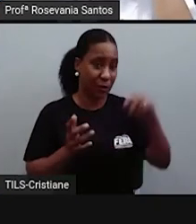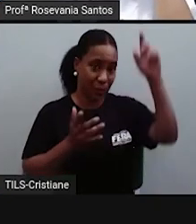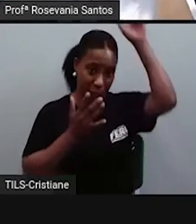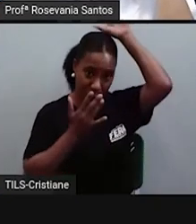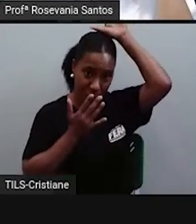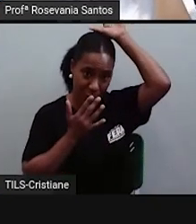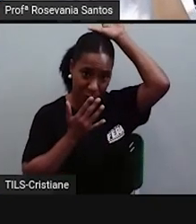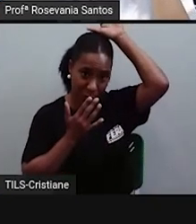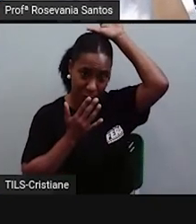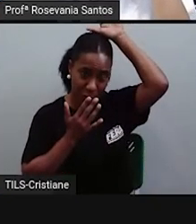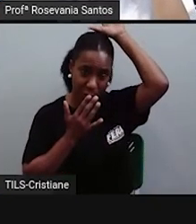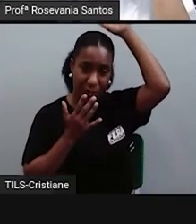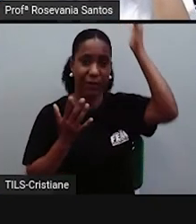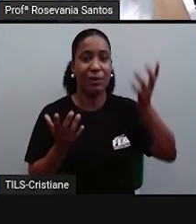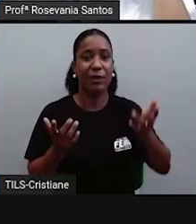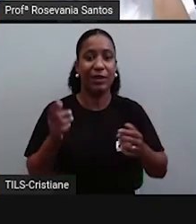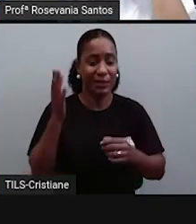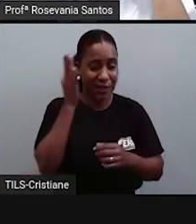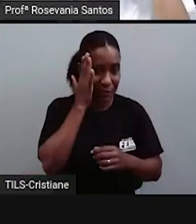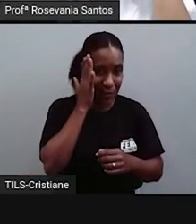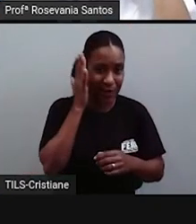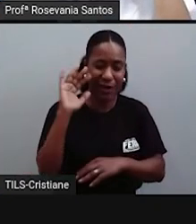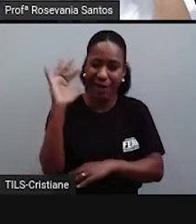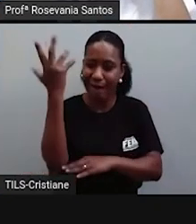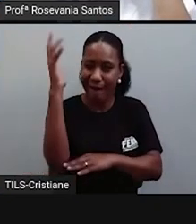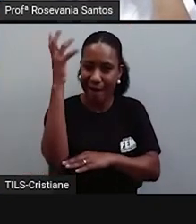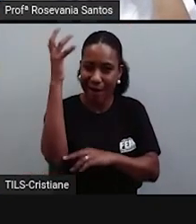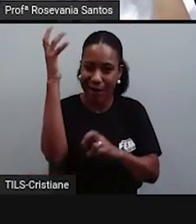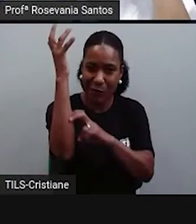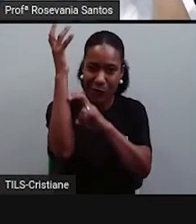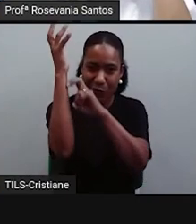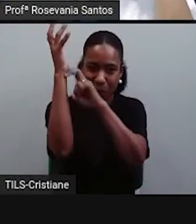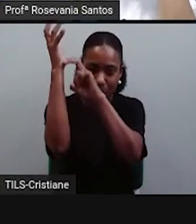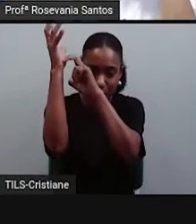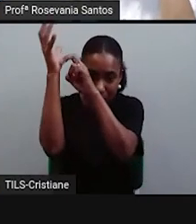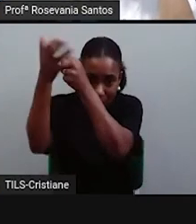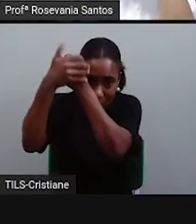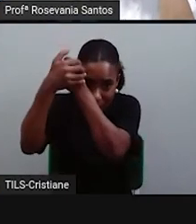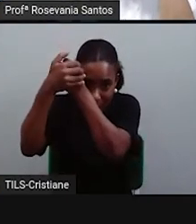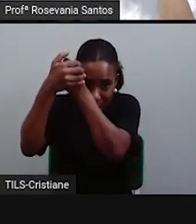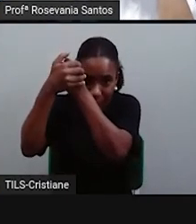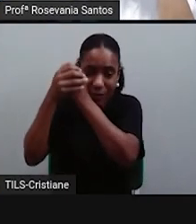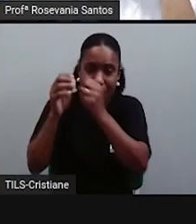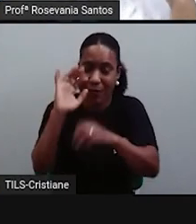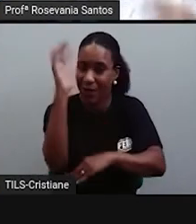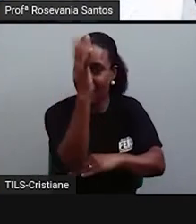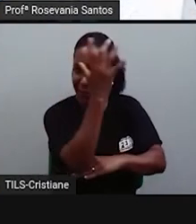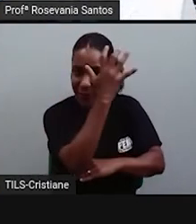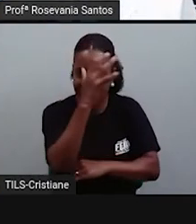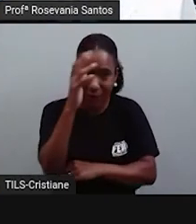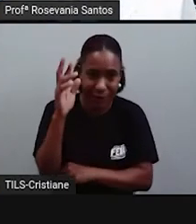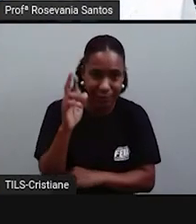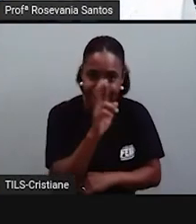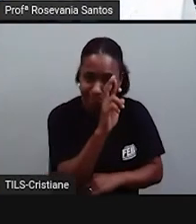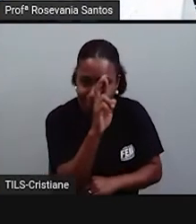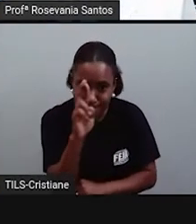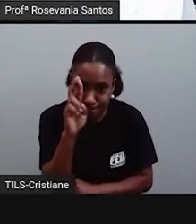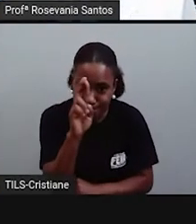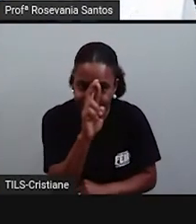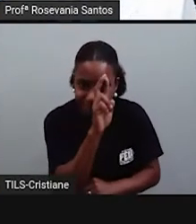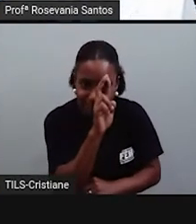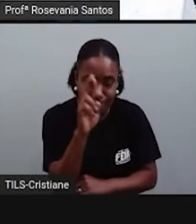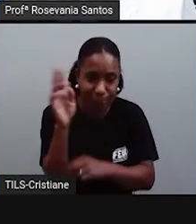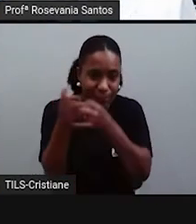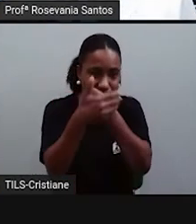um processo de camuflagem boa. Sabiam se localizar em pontos estratégicos. E aí,